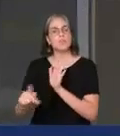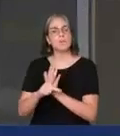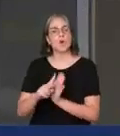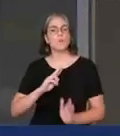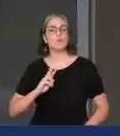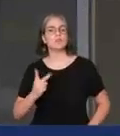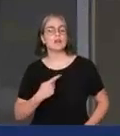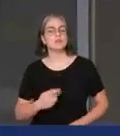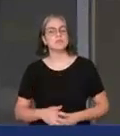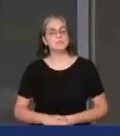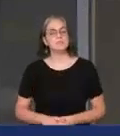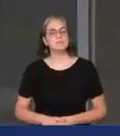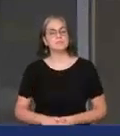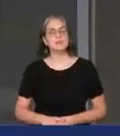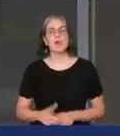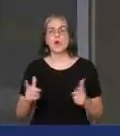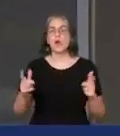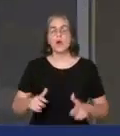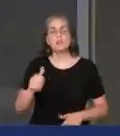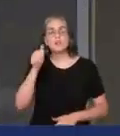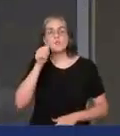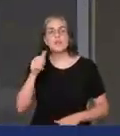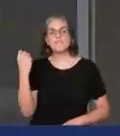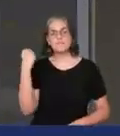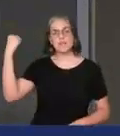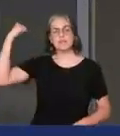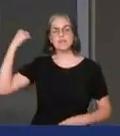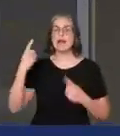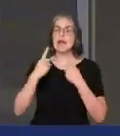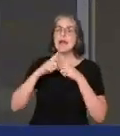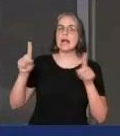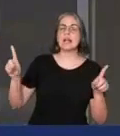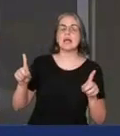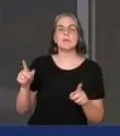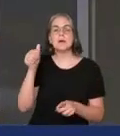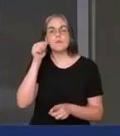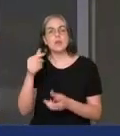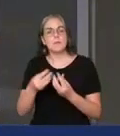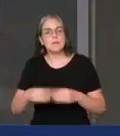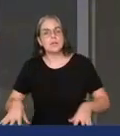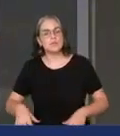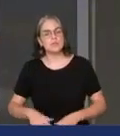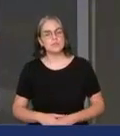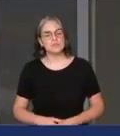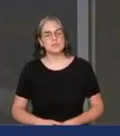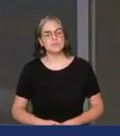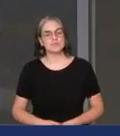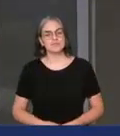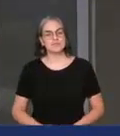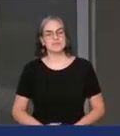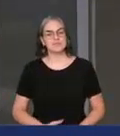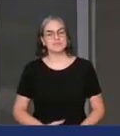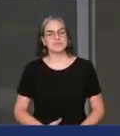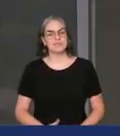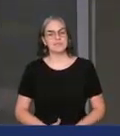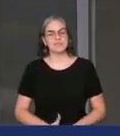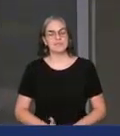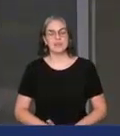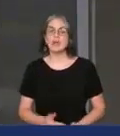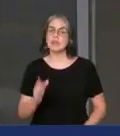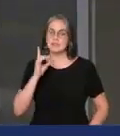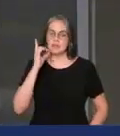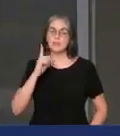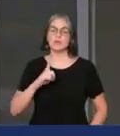Cadê as feministas reclamando que as mulheres estão perdendo os seus espaços? O deputado é inviolável, civil e penalmente.